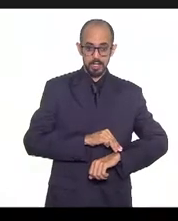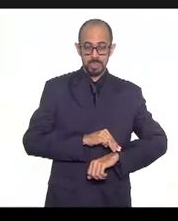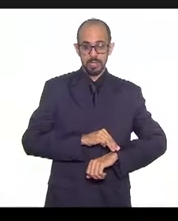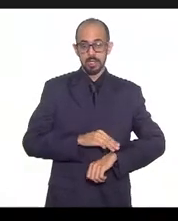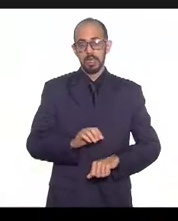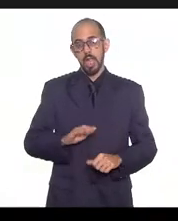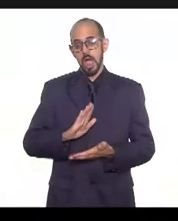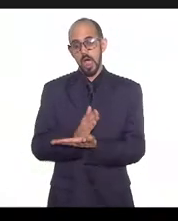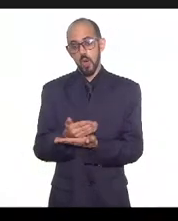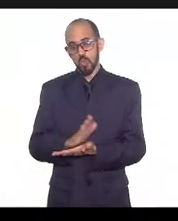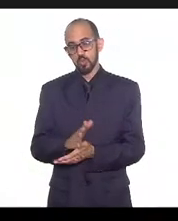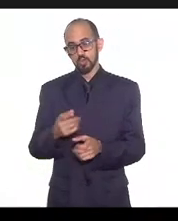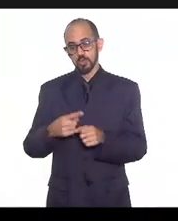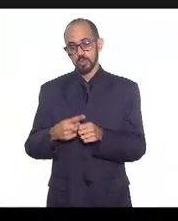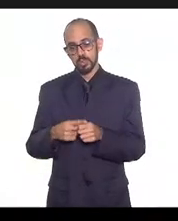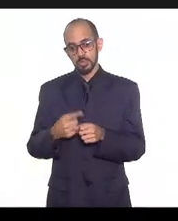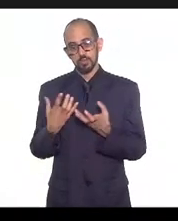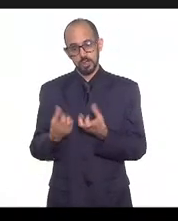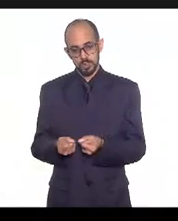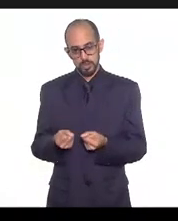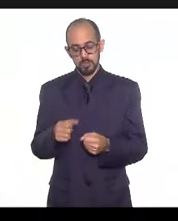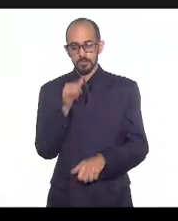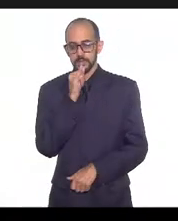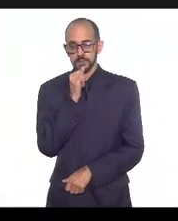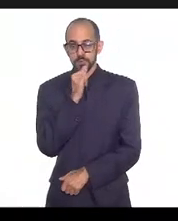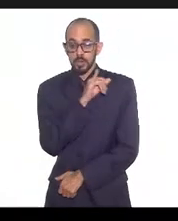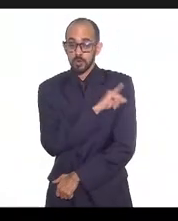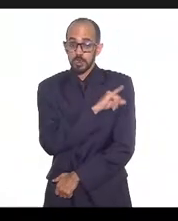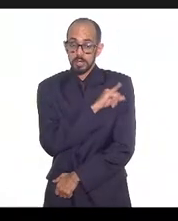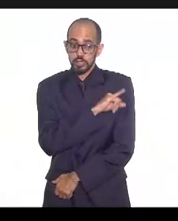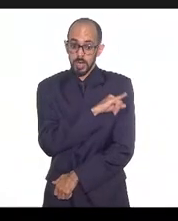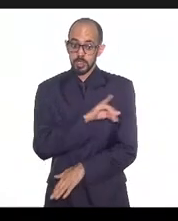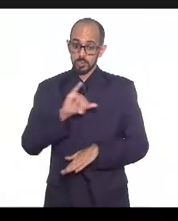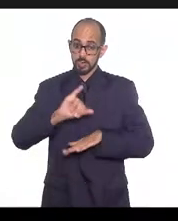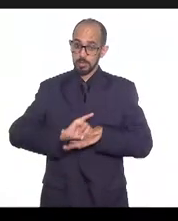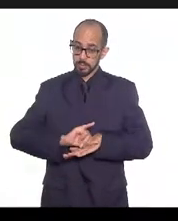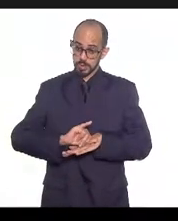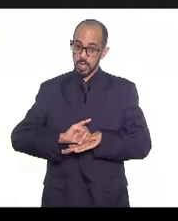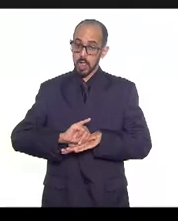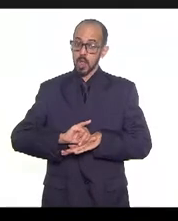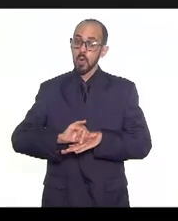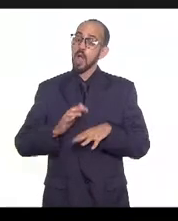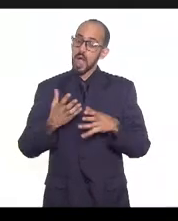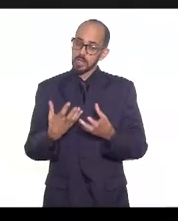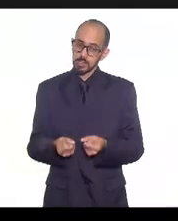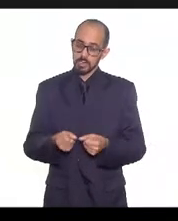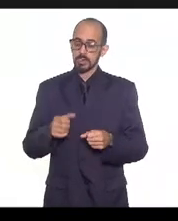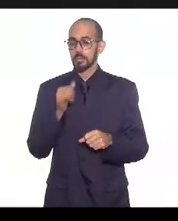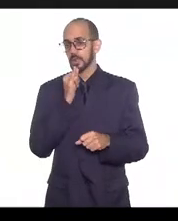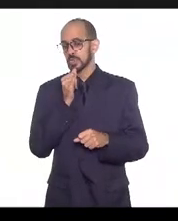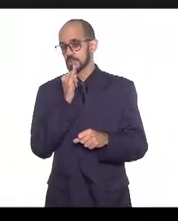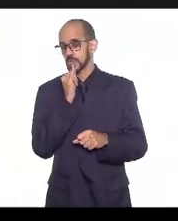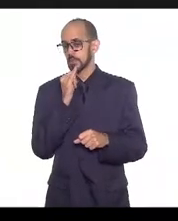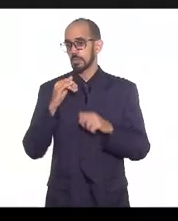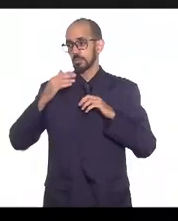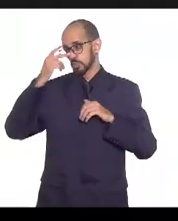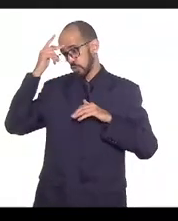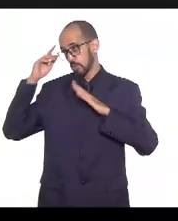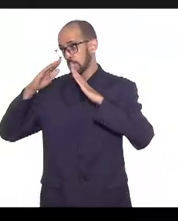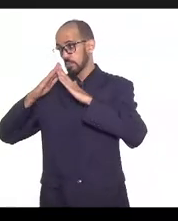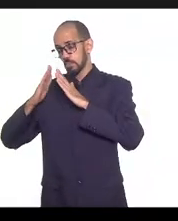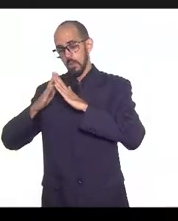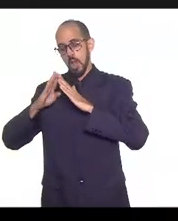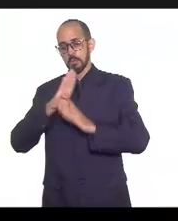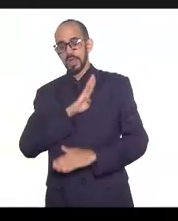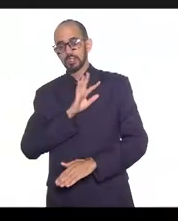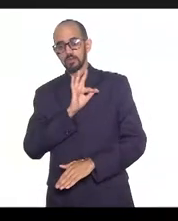alguns municípios estão assim, o Rio de Janeiro tem feito vacinação, mesmo de gente que é de Niterói ou da Baixada Fluminense, quer dizer, da grande região metropolitana, até